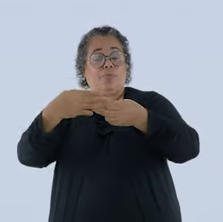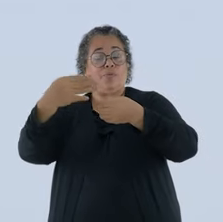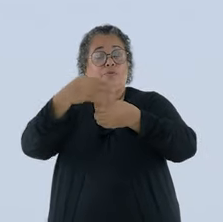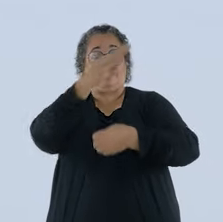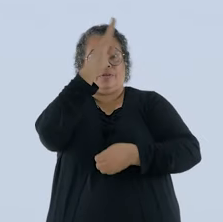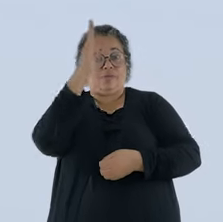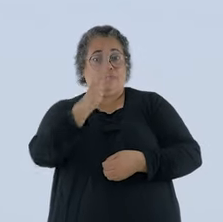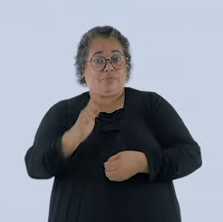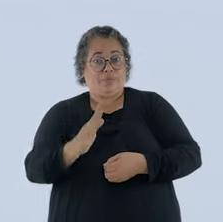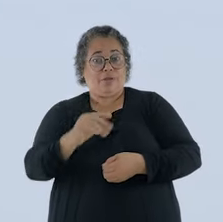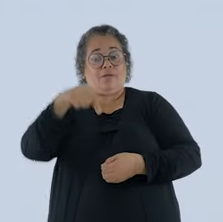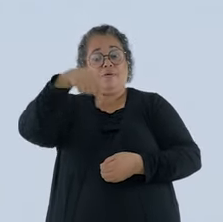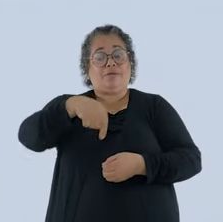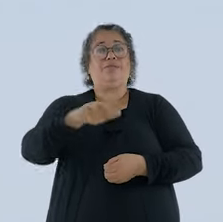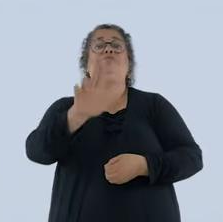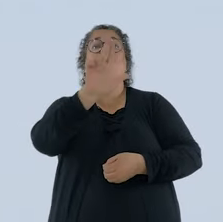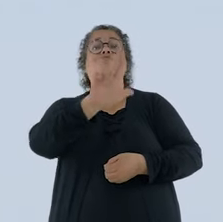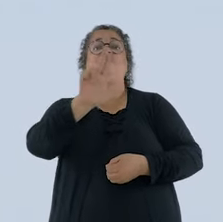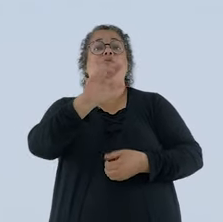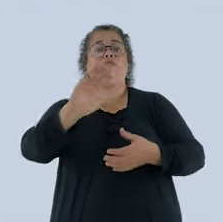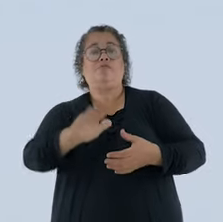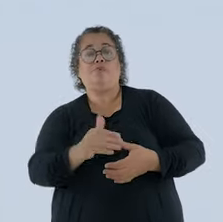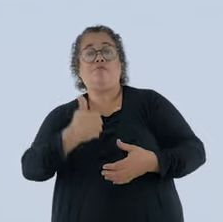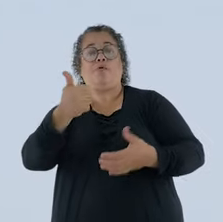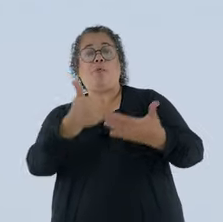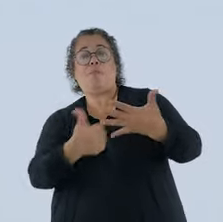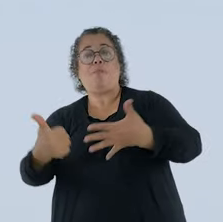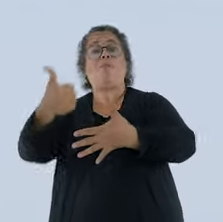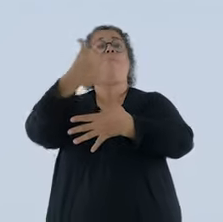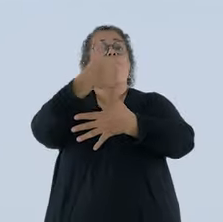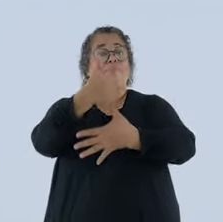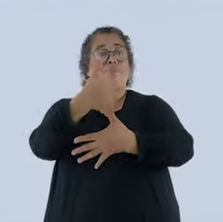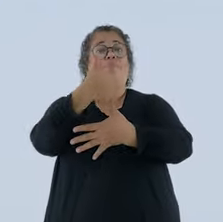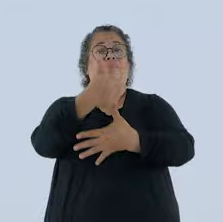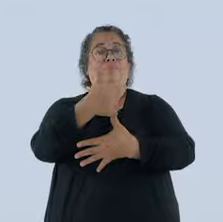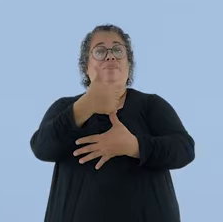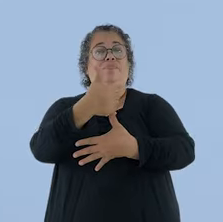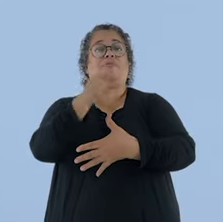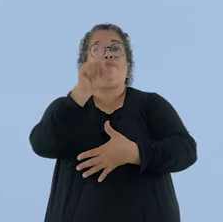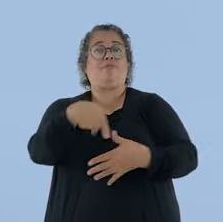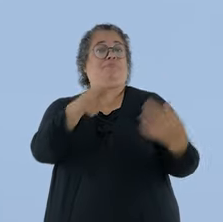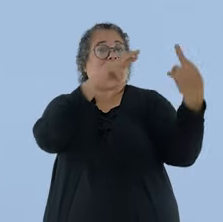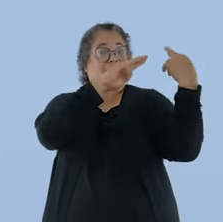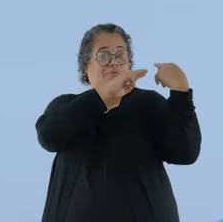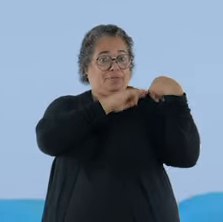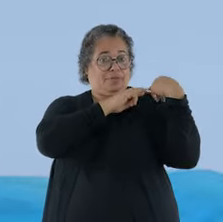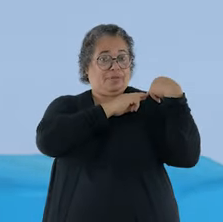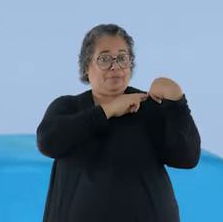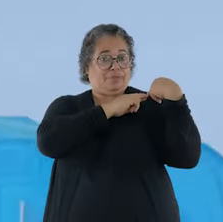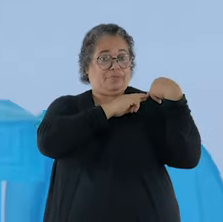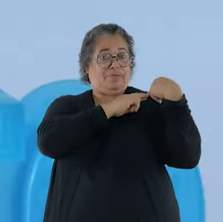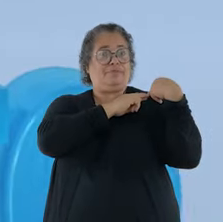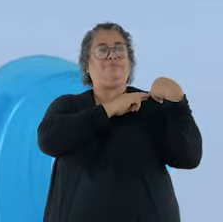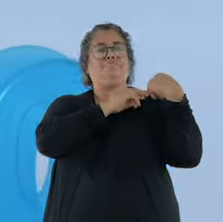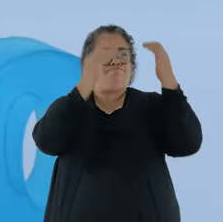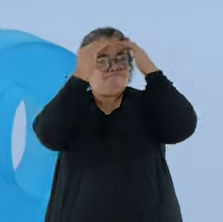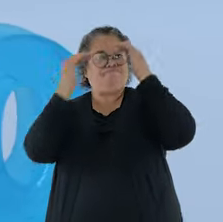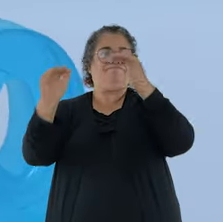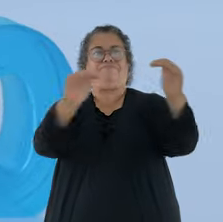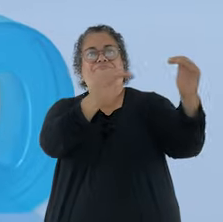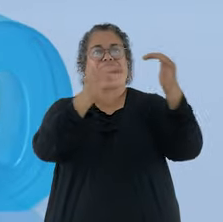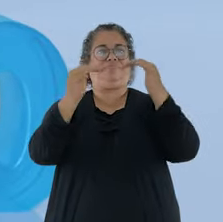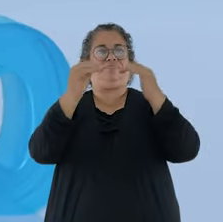municípios brasileiros, o da Prefeitura foi classificado como padrão ouro em transparência. Isso é responsabilidade e